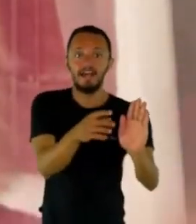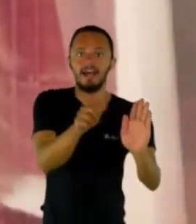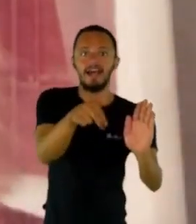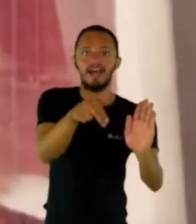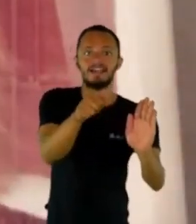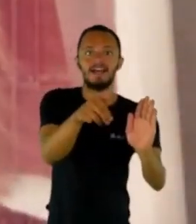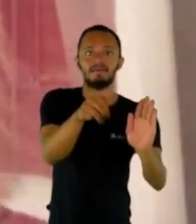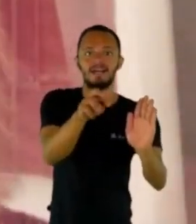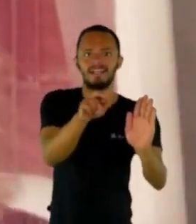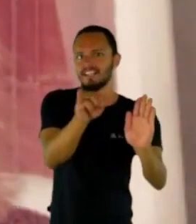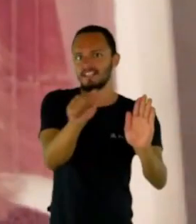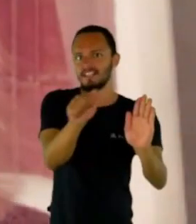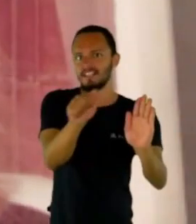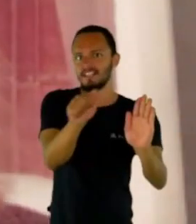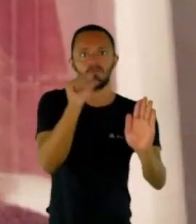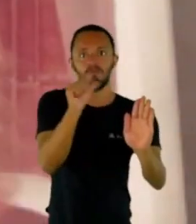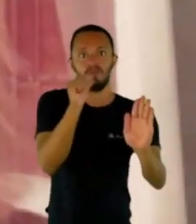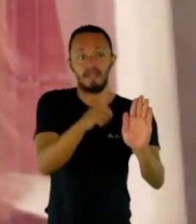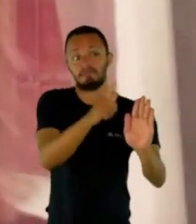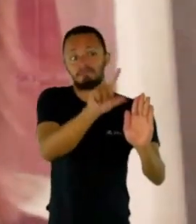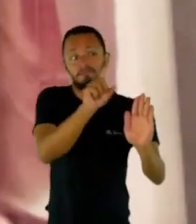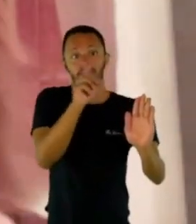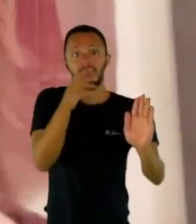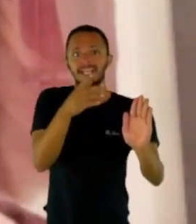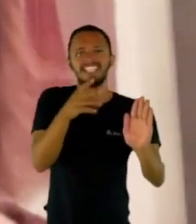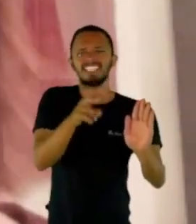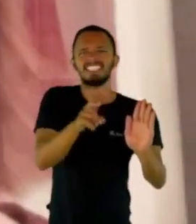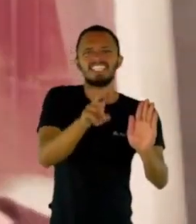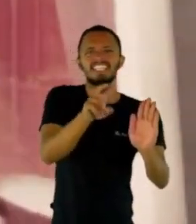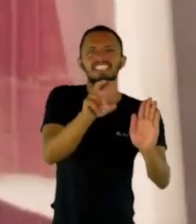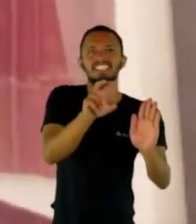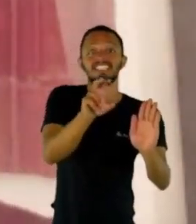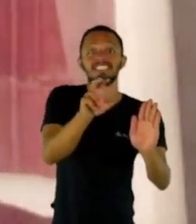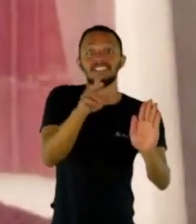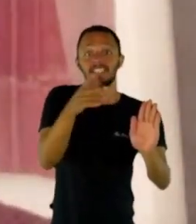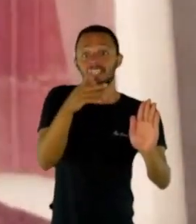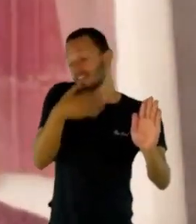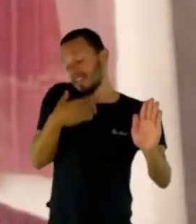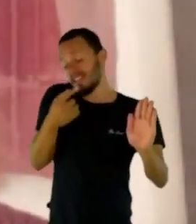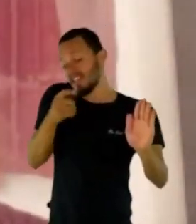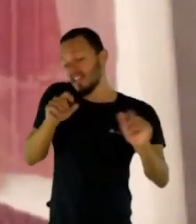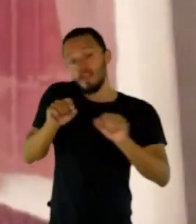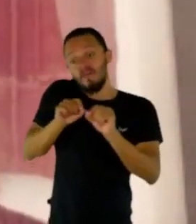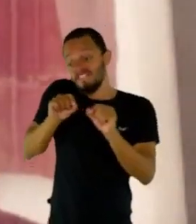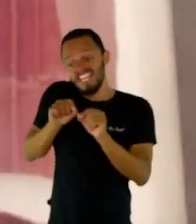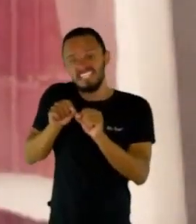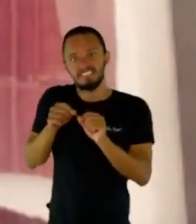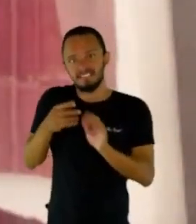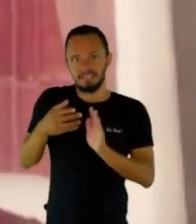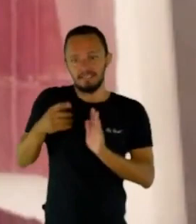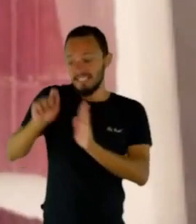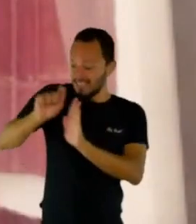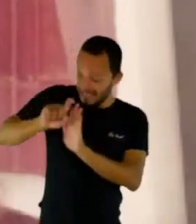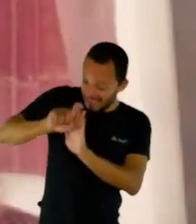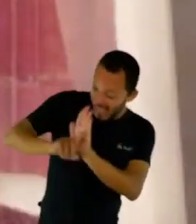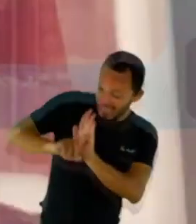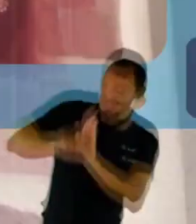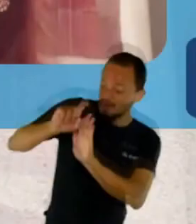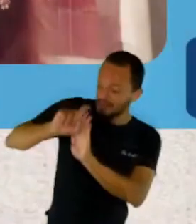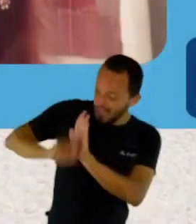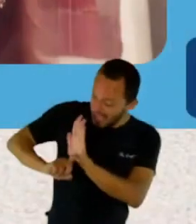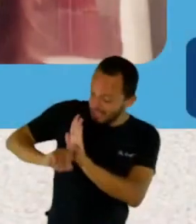publicando, publicando. Na hora que eu vi, tinha 50 textos meus publicados, na coluna dela. Da Ana Marina, no